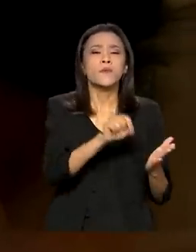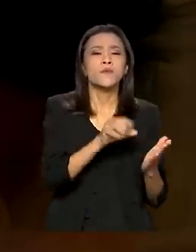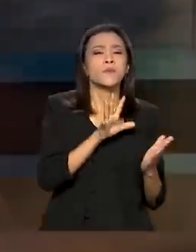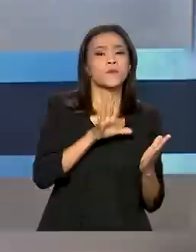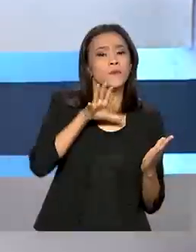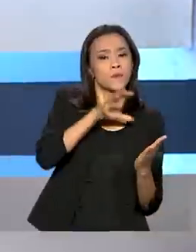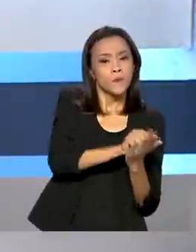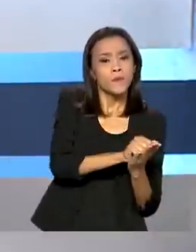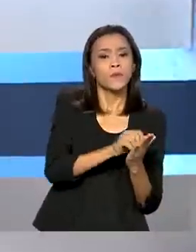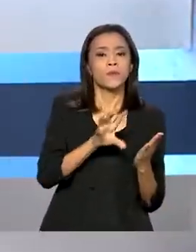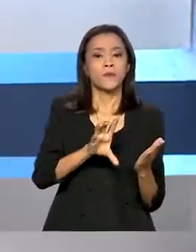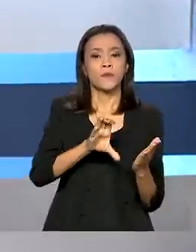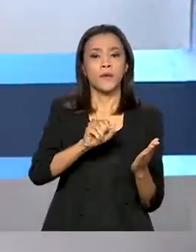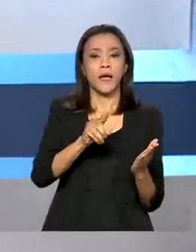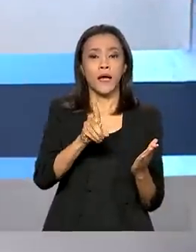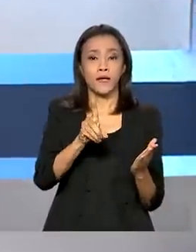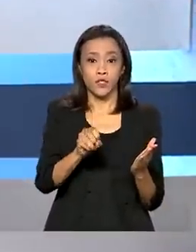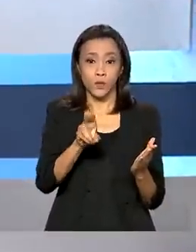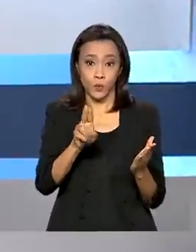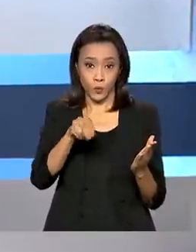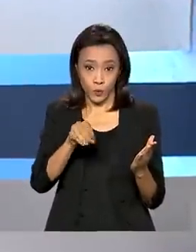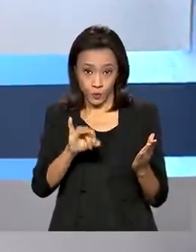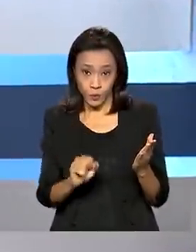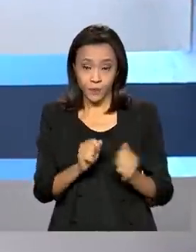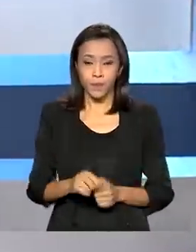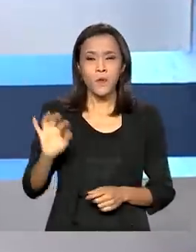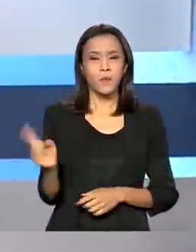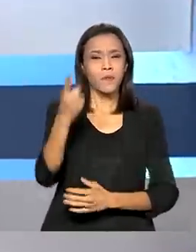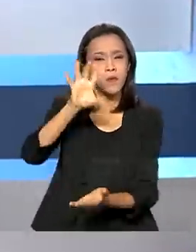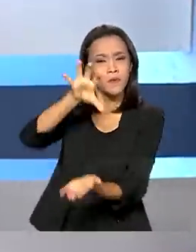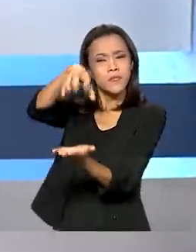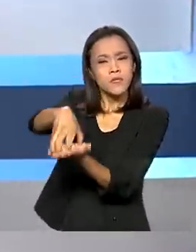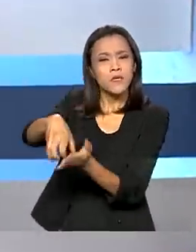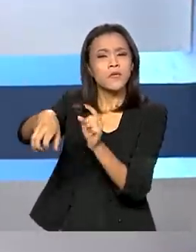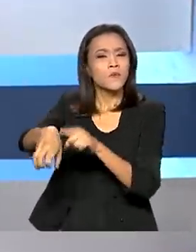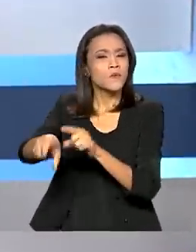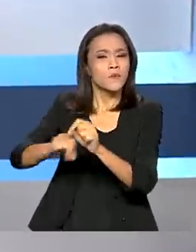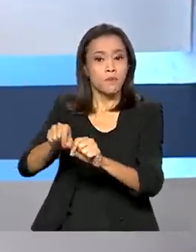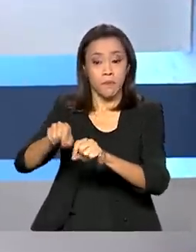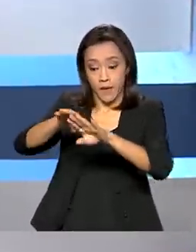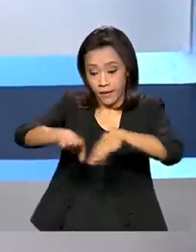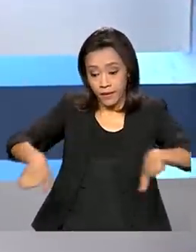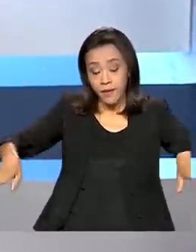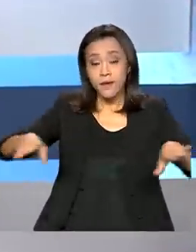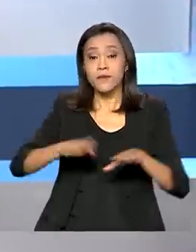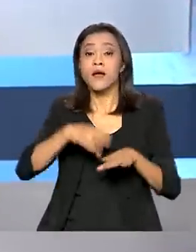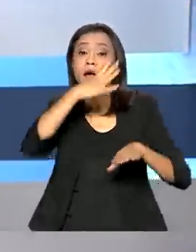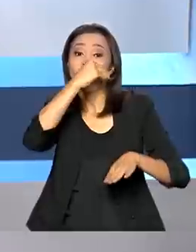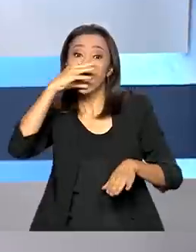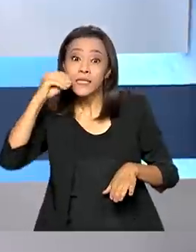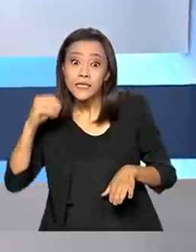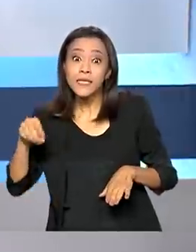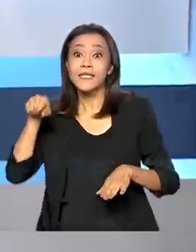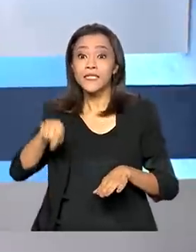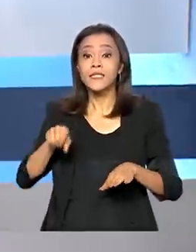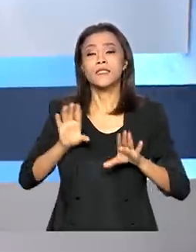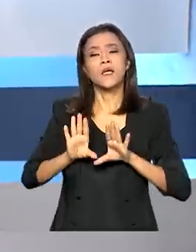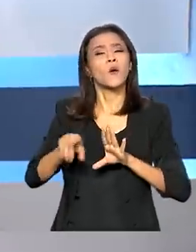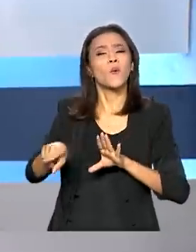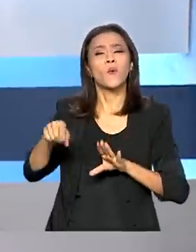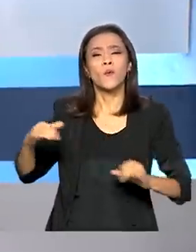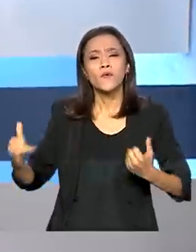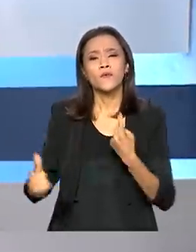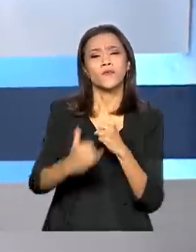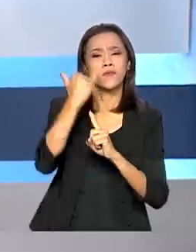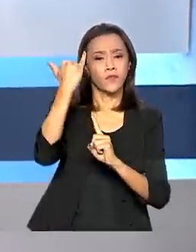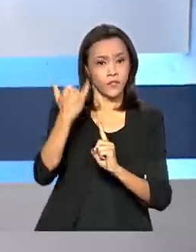Único. Primeiro centro de atendimento integrado para crianças e adolescentes vítimas de violência será construído em Manaus.